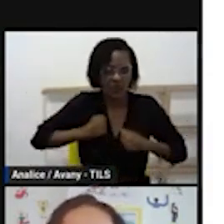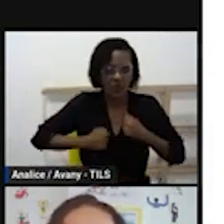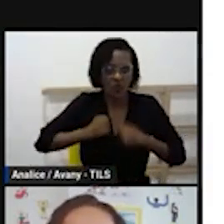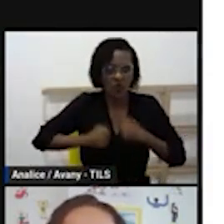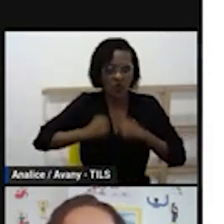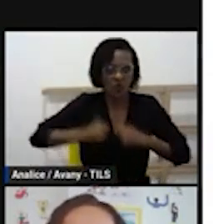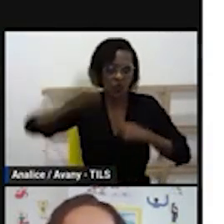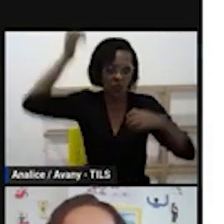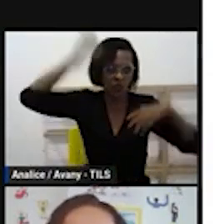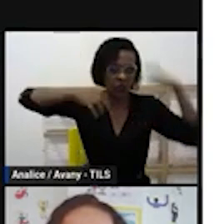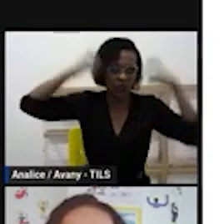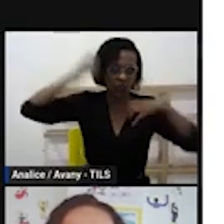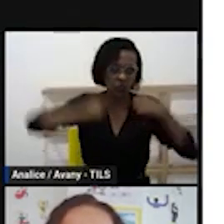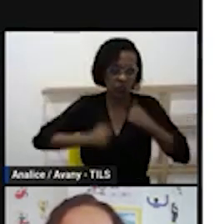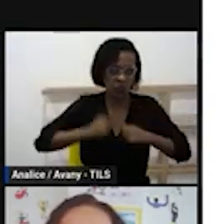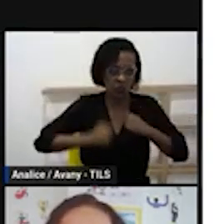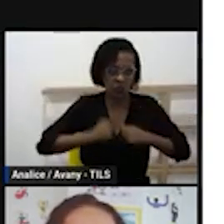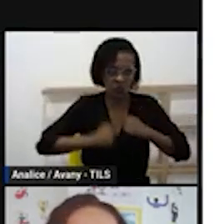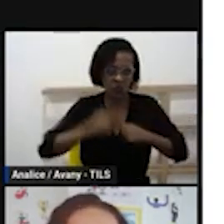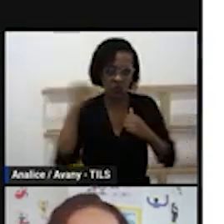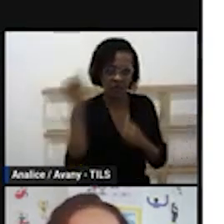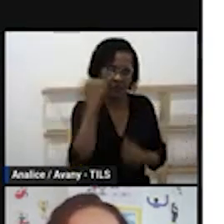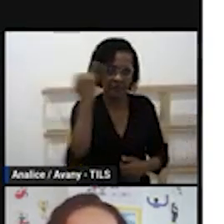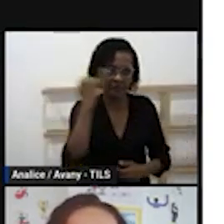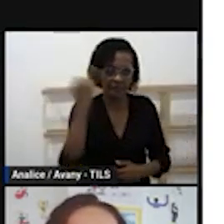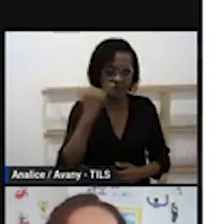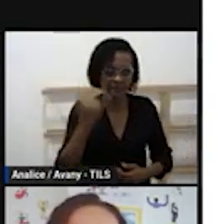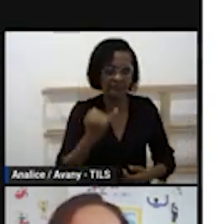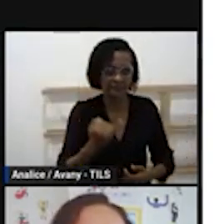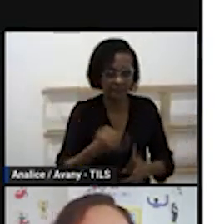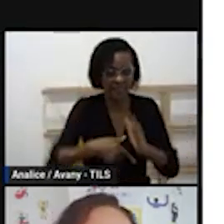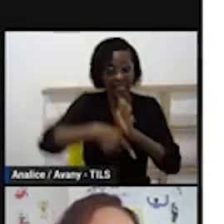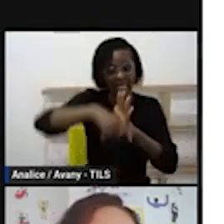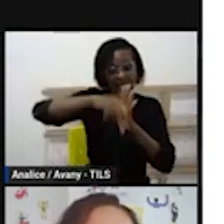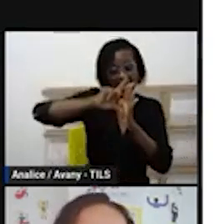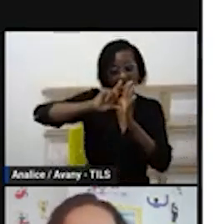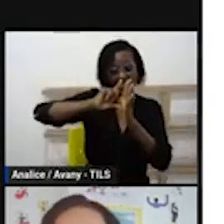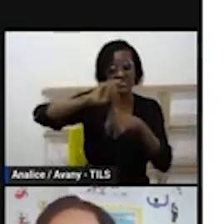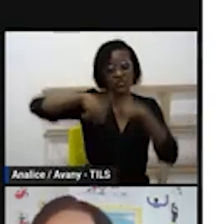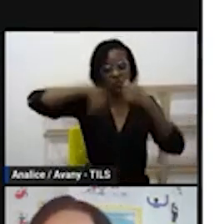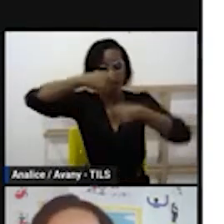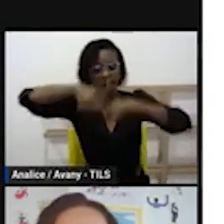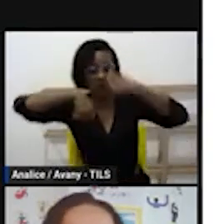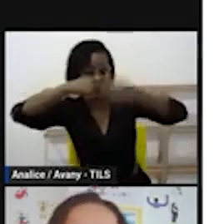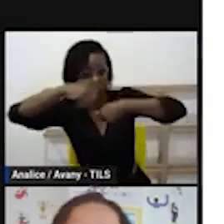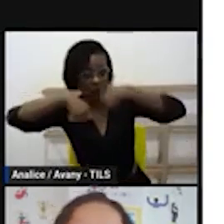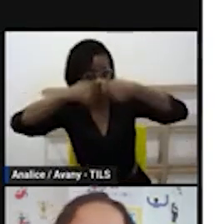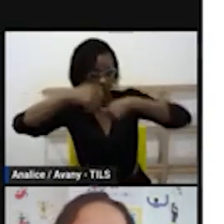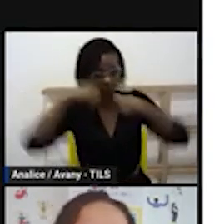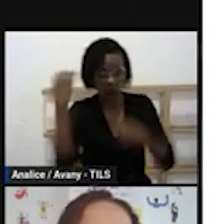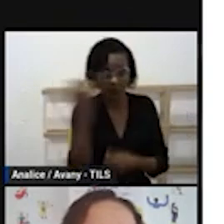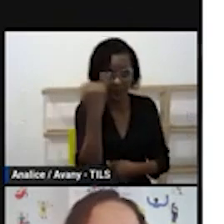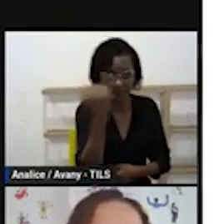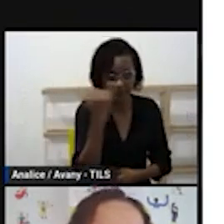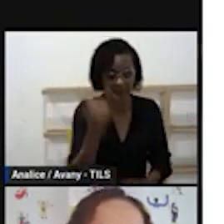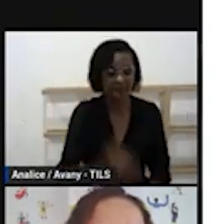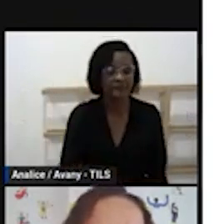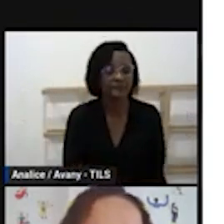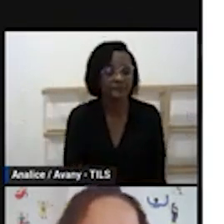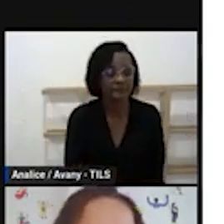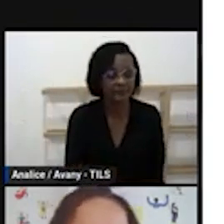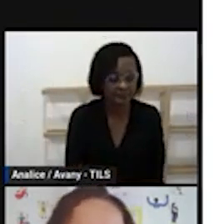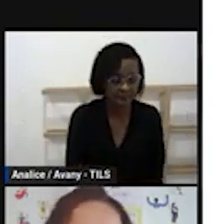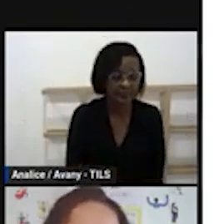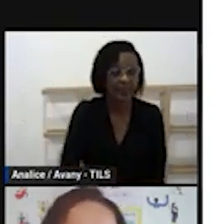pode entrar a questão da higiene e pode tomar um banho antes do almoço algumas escolas dão banho outras escolas não dão fica aí da